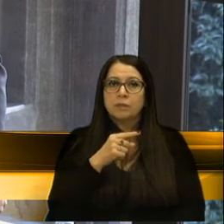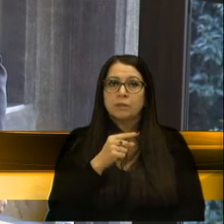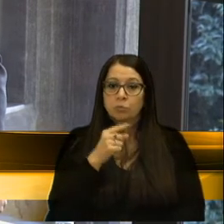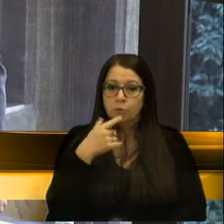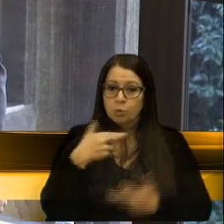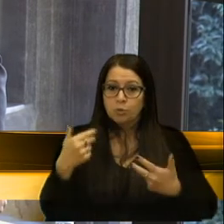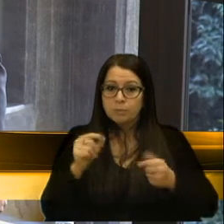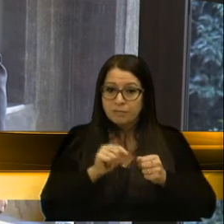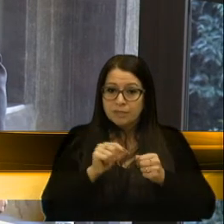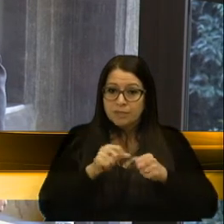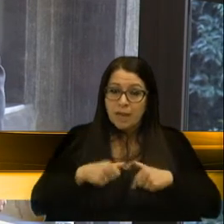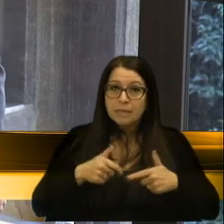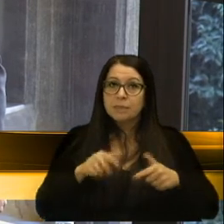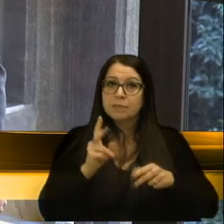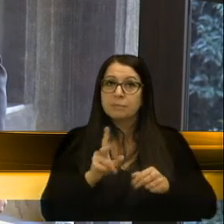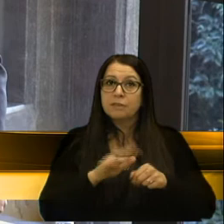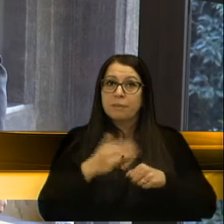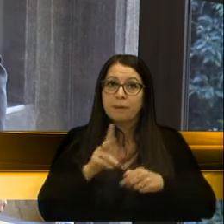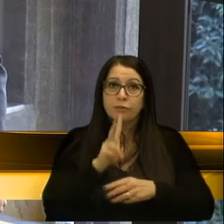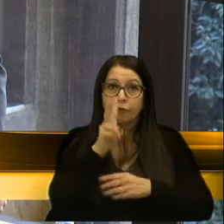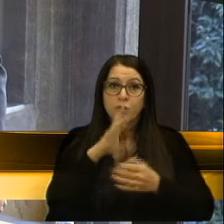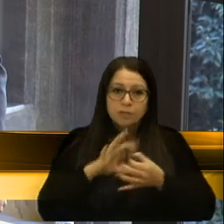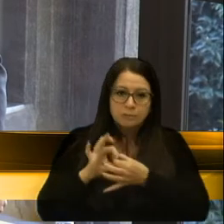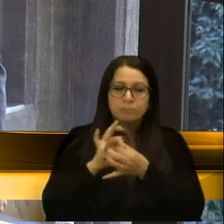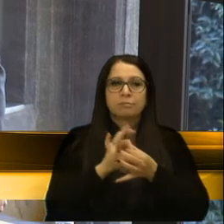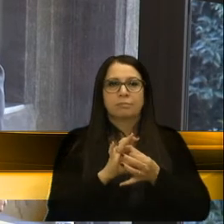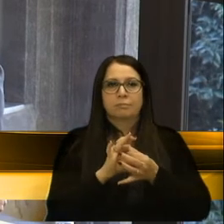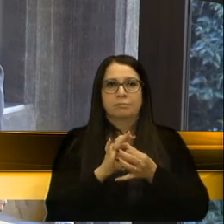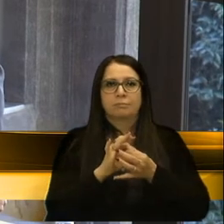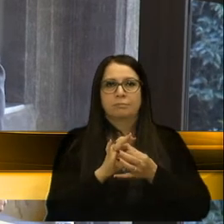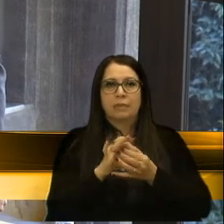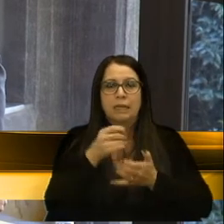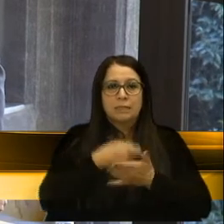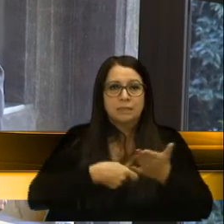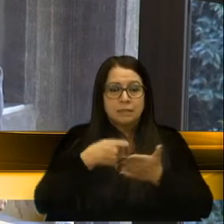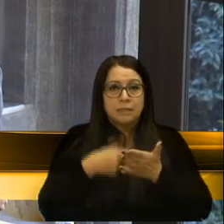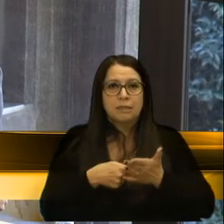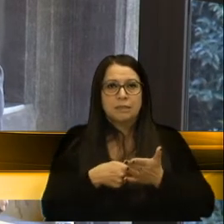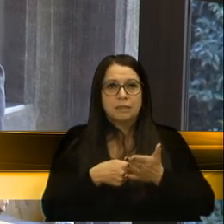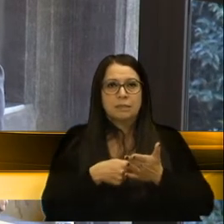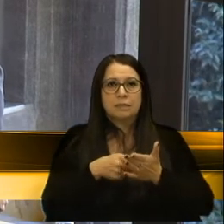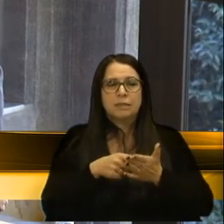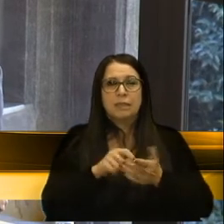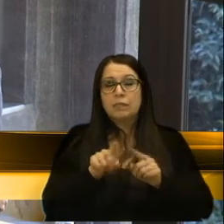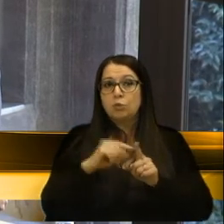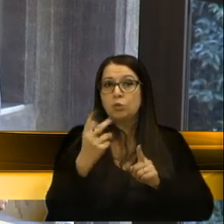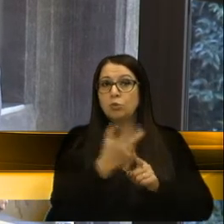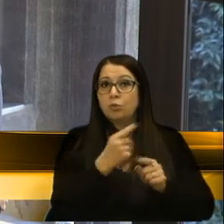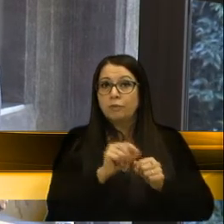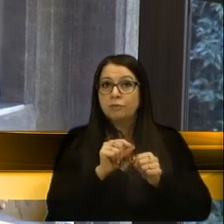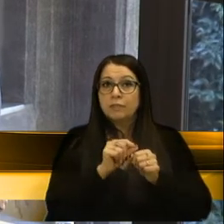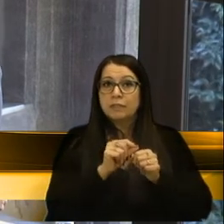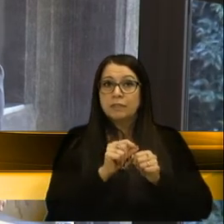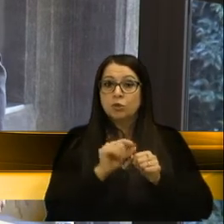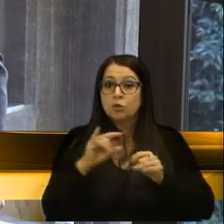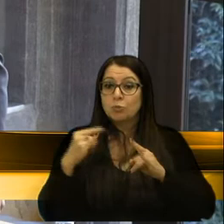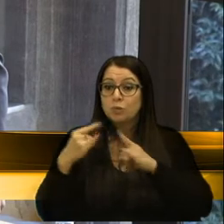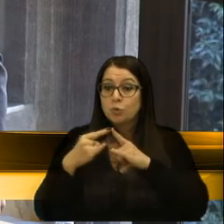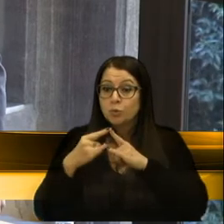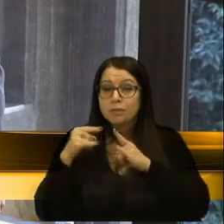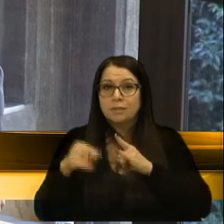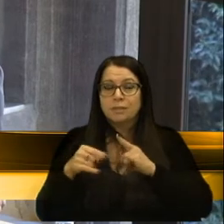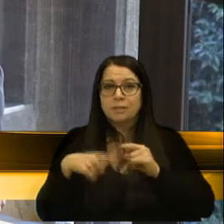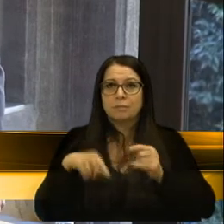ação, sempre vai ter mais força. As reivindicações, as postulações, quando elas são institucionais,